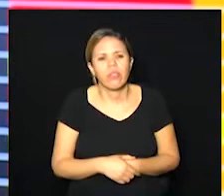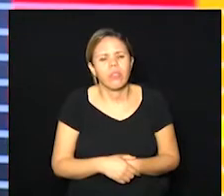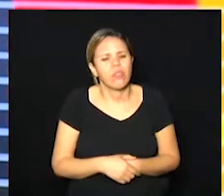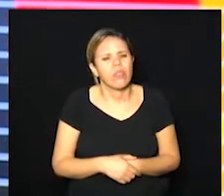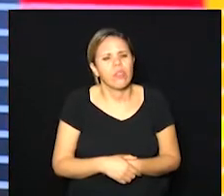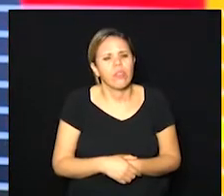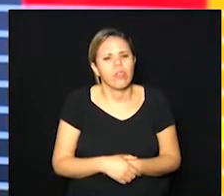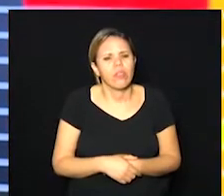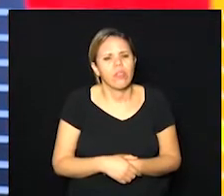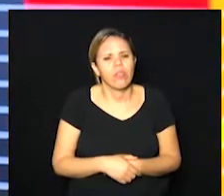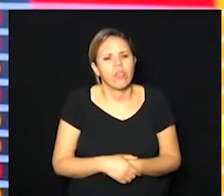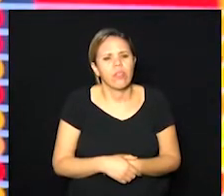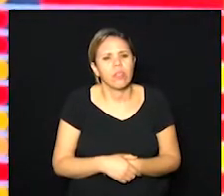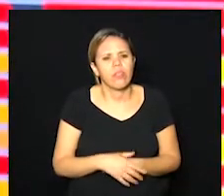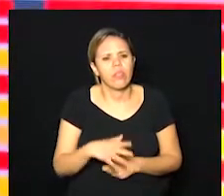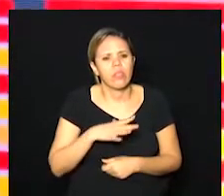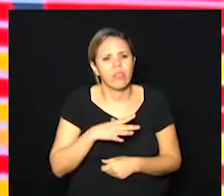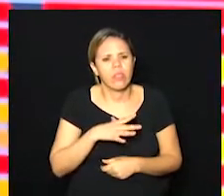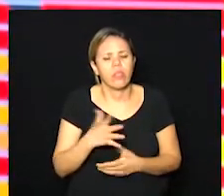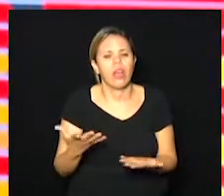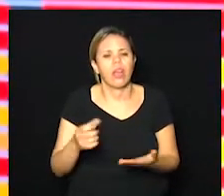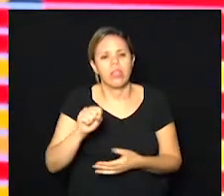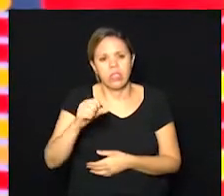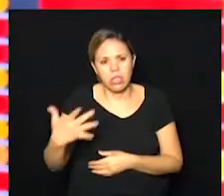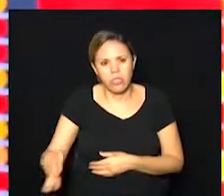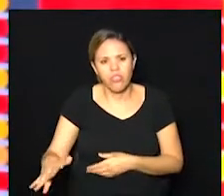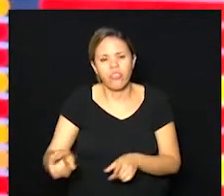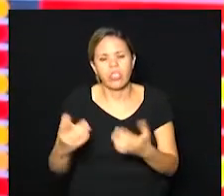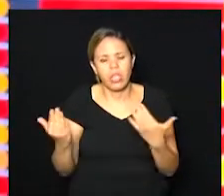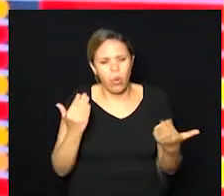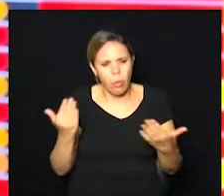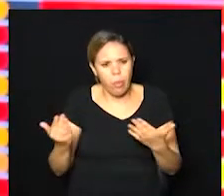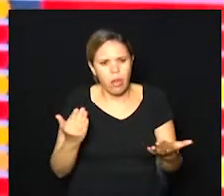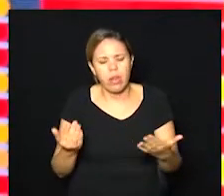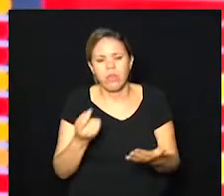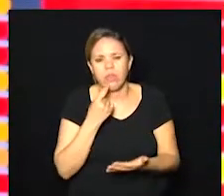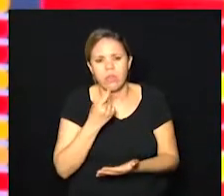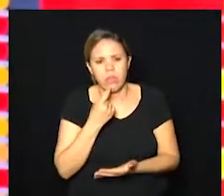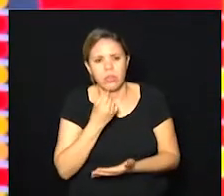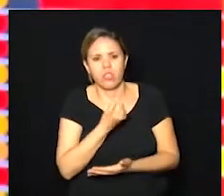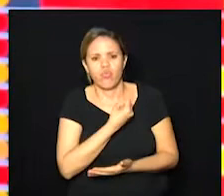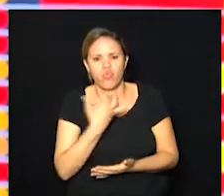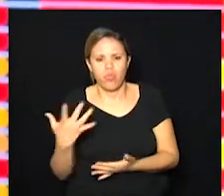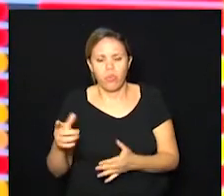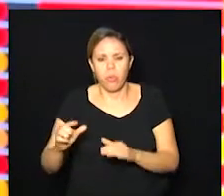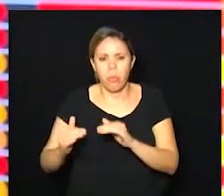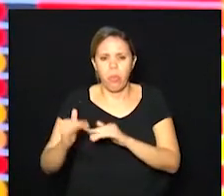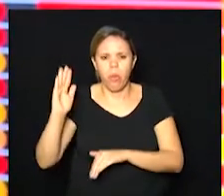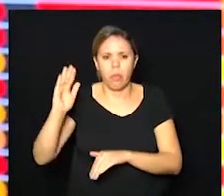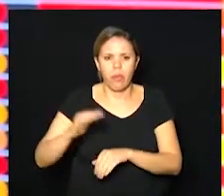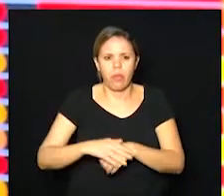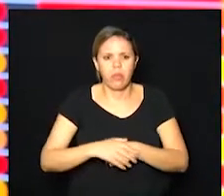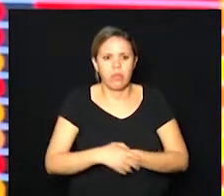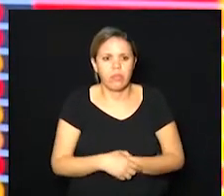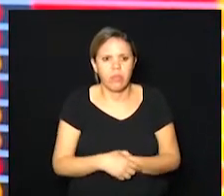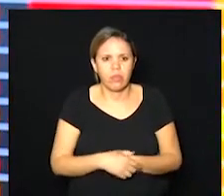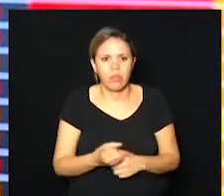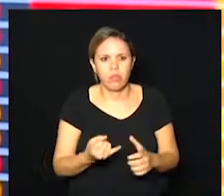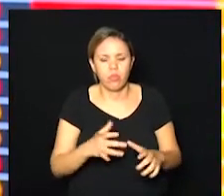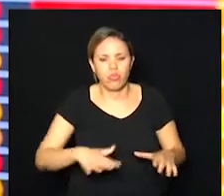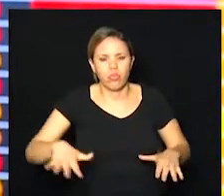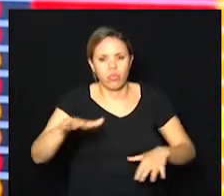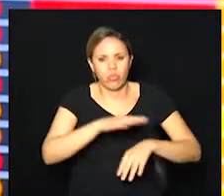Do interior, Embaixada Santista também, que a Embaixada Santista também tem um número um pouco maior. O restante,